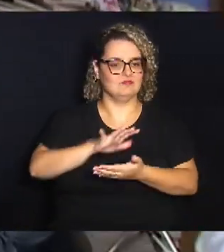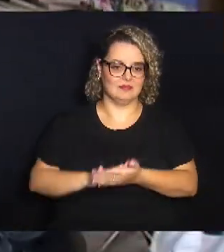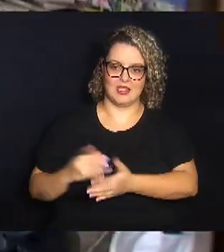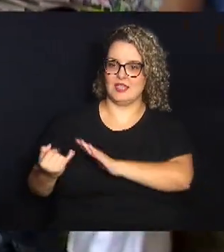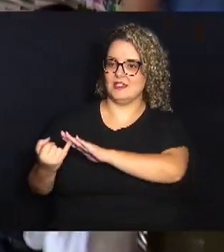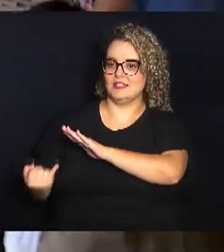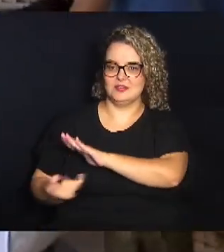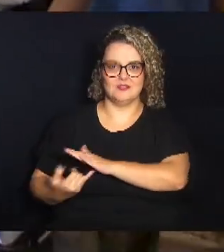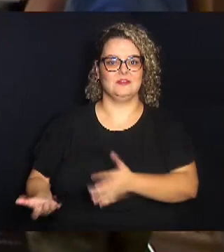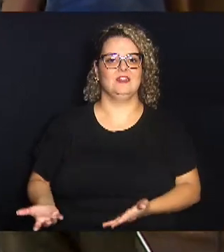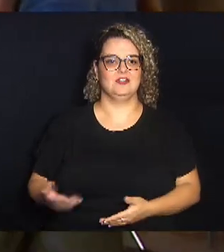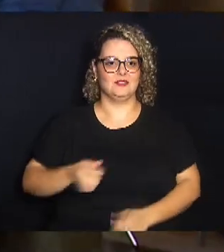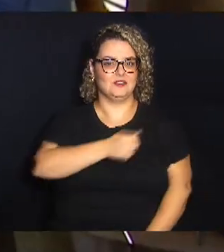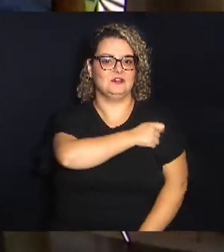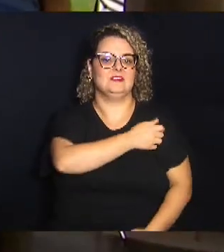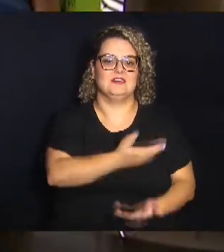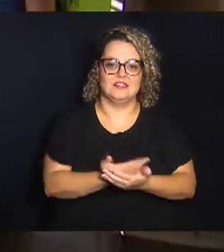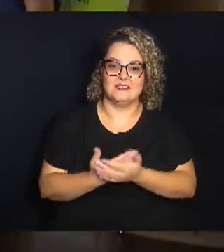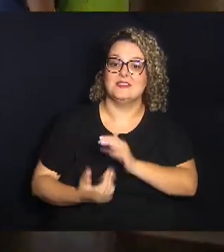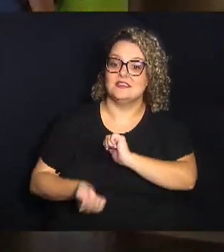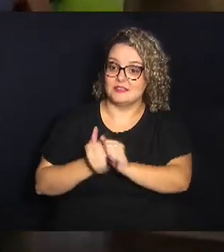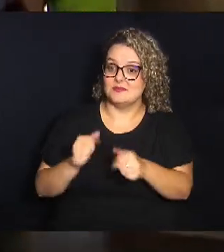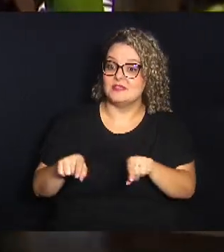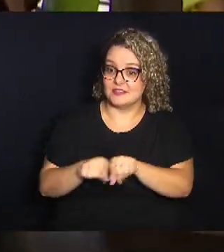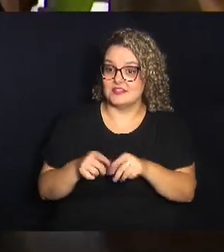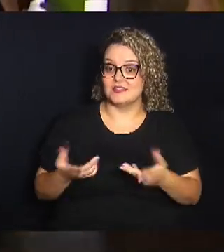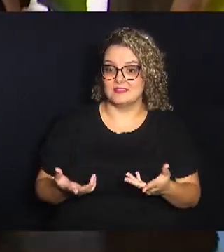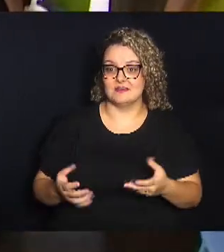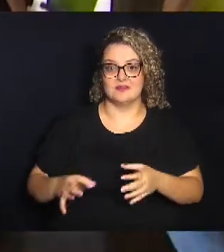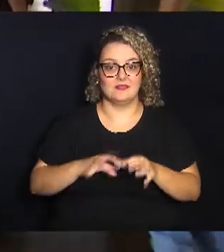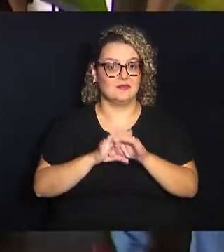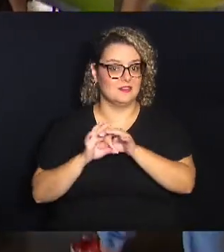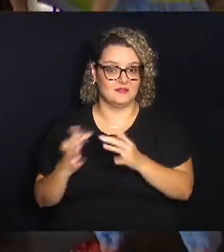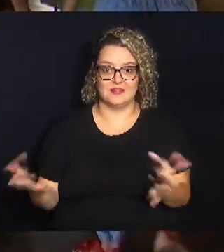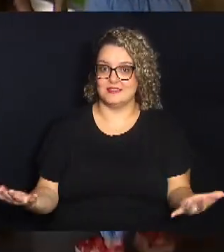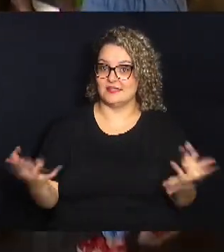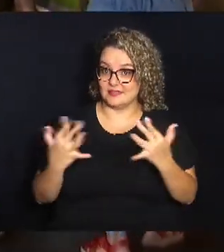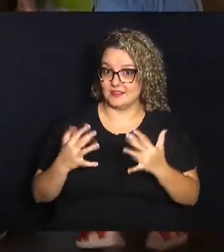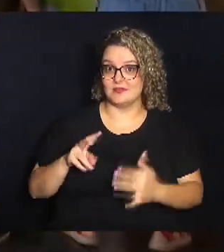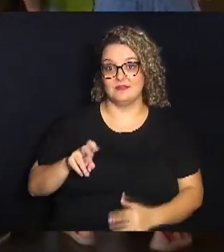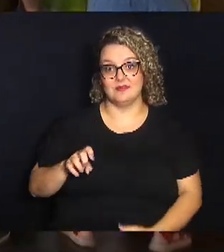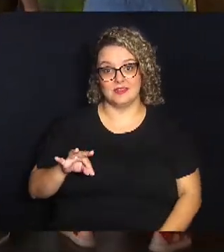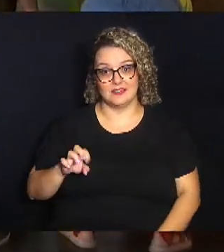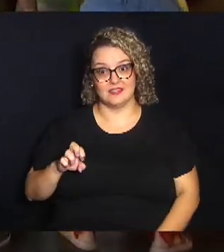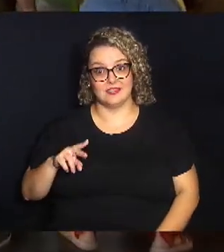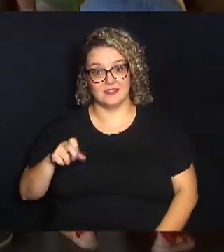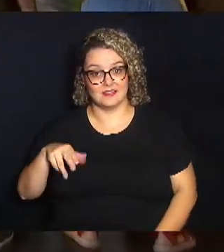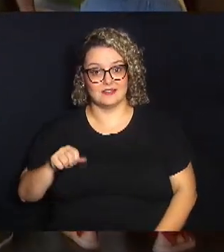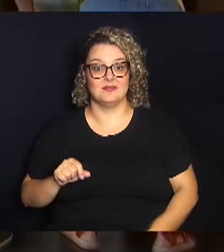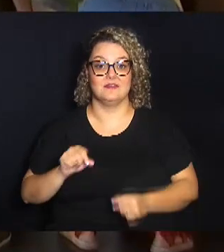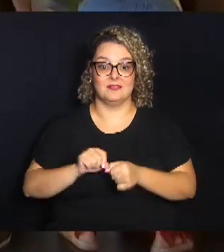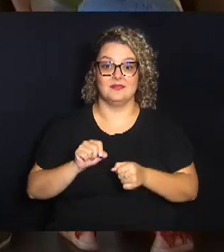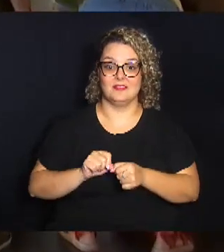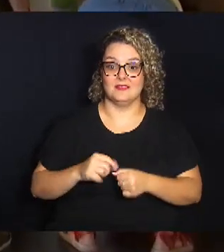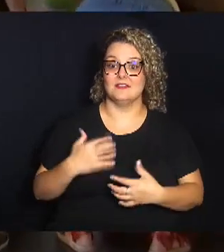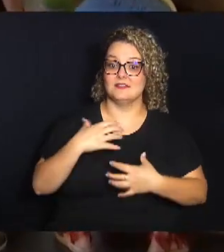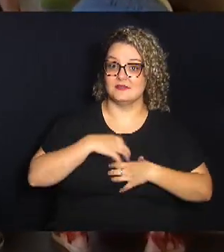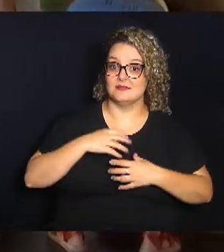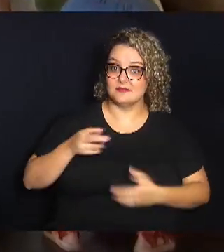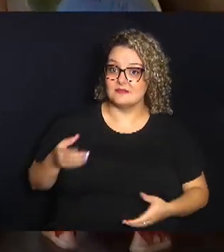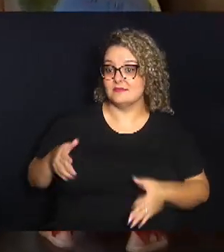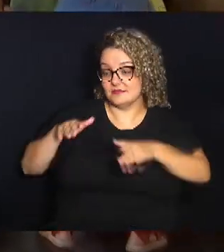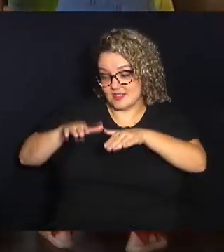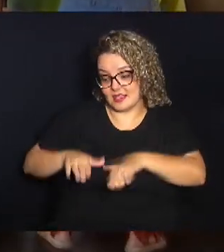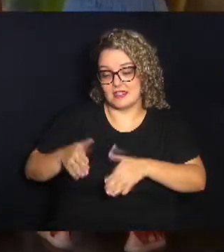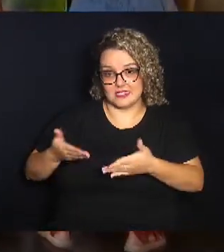estudantis, atividades esportivas também, que vão unir os ingressantes e os veteranos. Isso faz com que a gente sinta permanecido